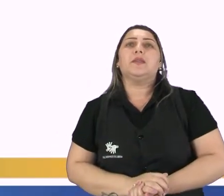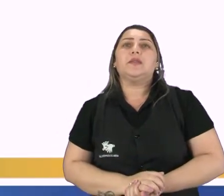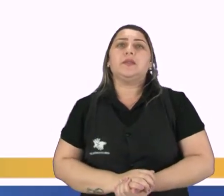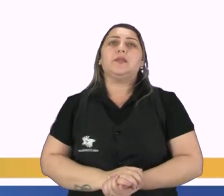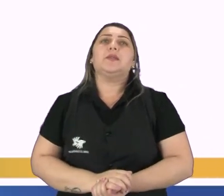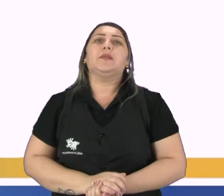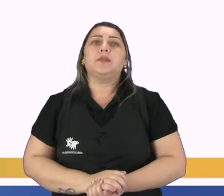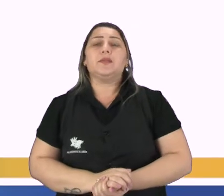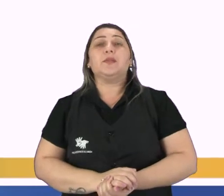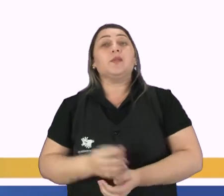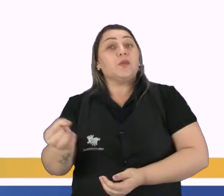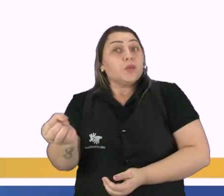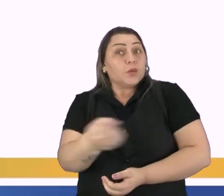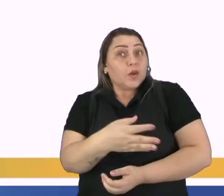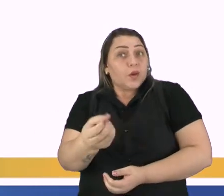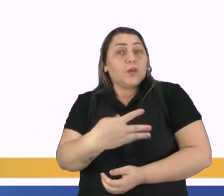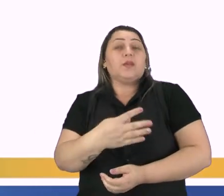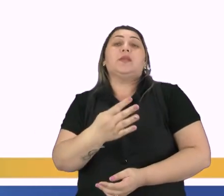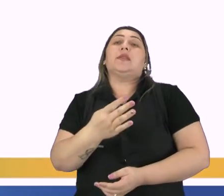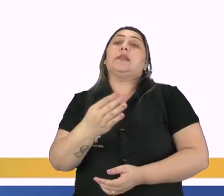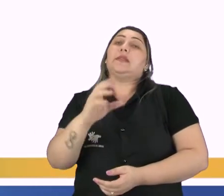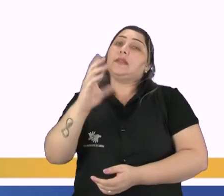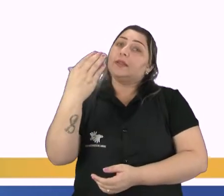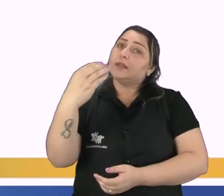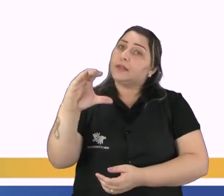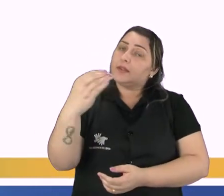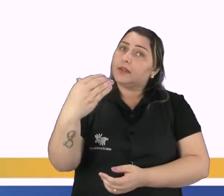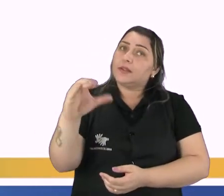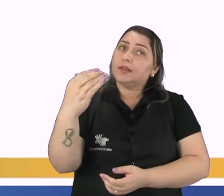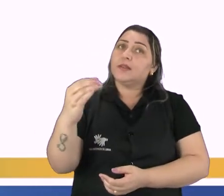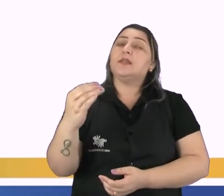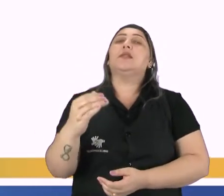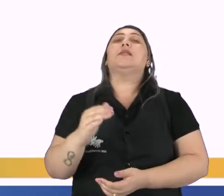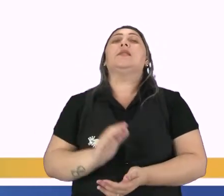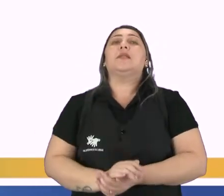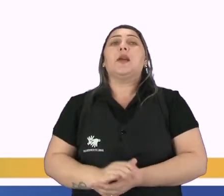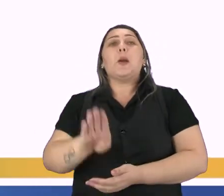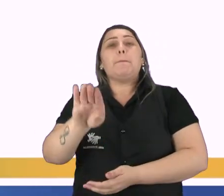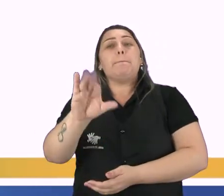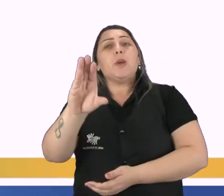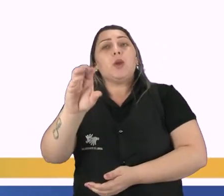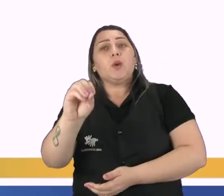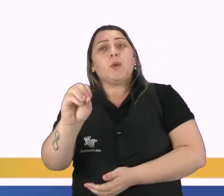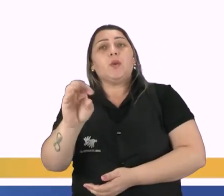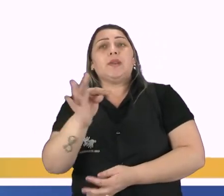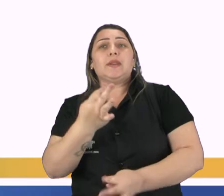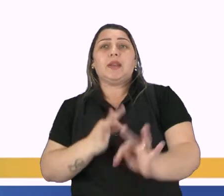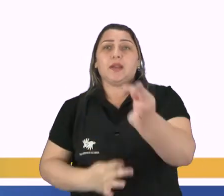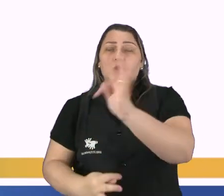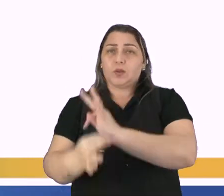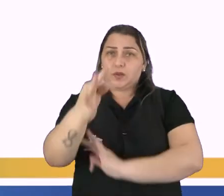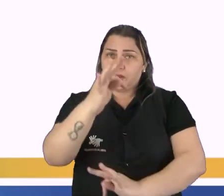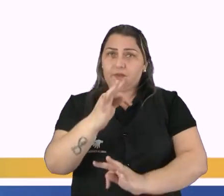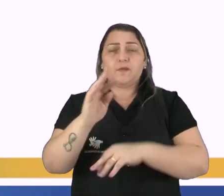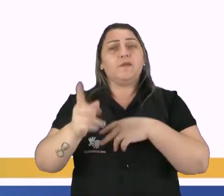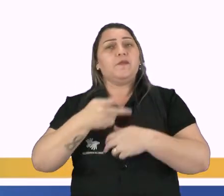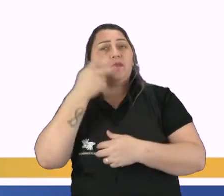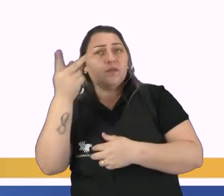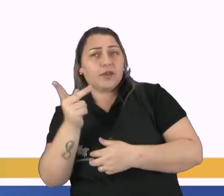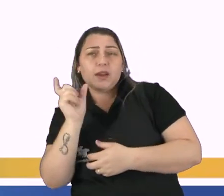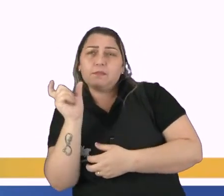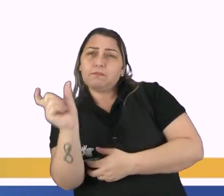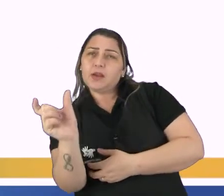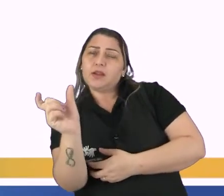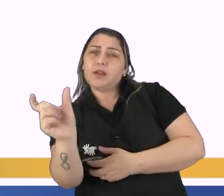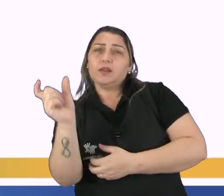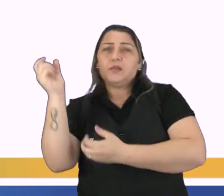os novos ramos da ciência, ciência, um destaque para a biotecnologia, se ouve falar muito dessa palavra,